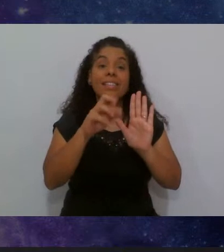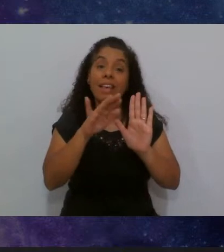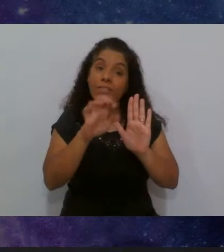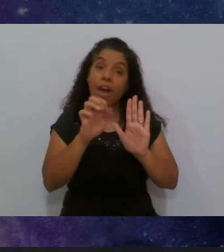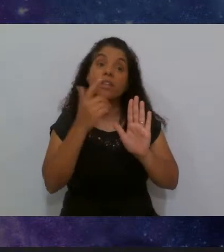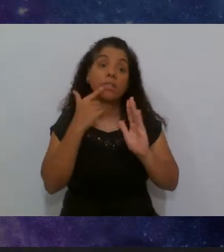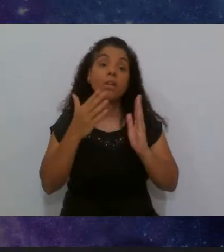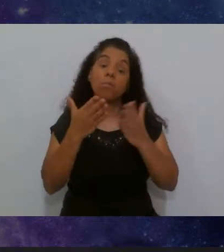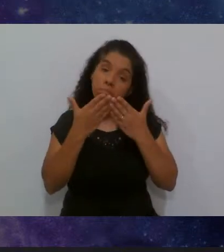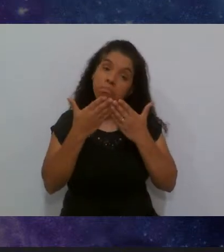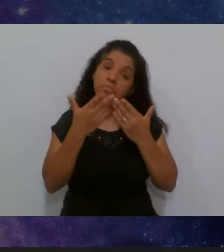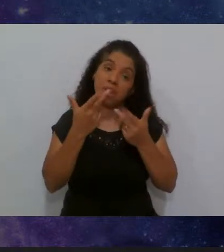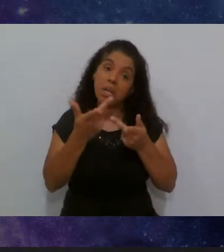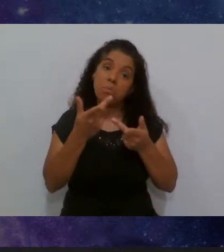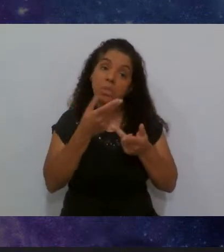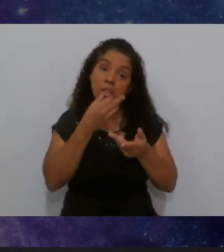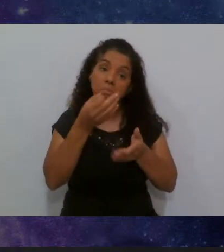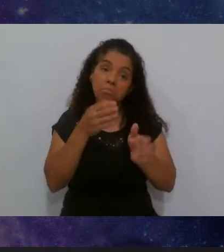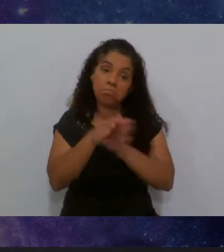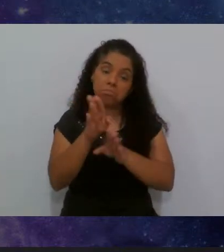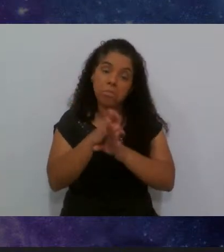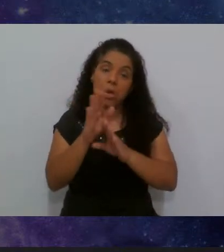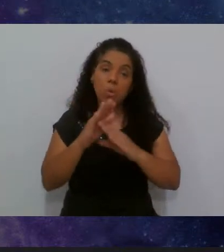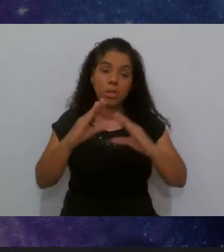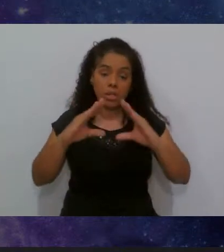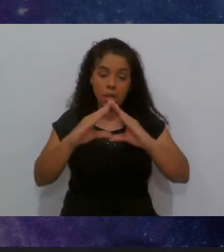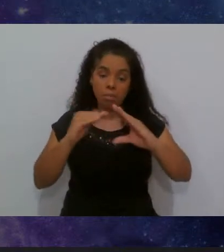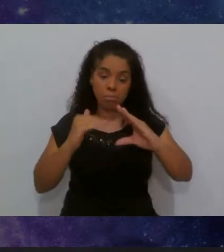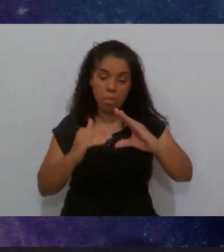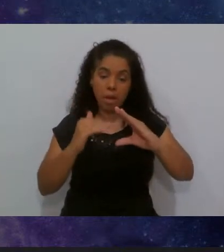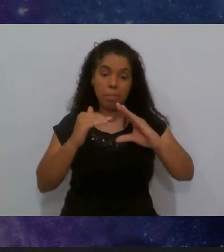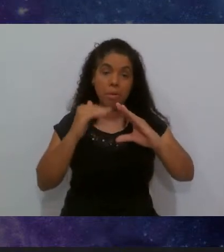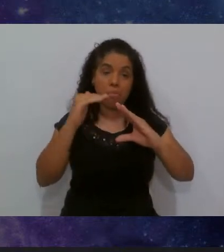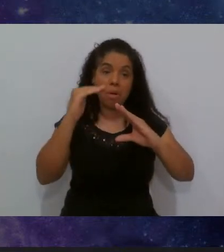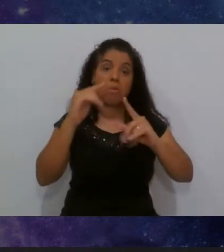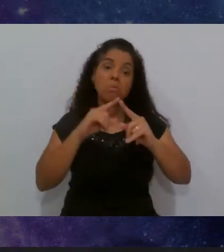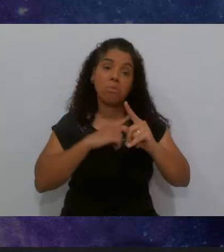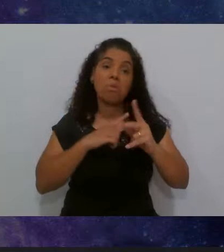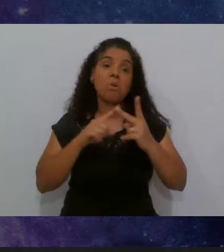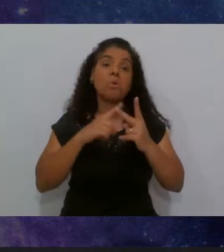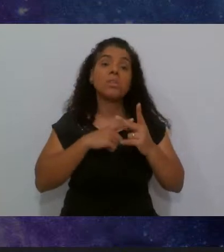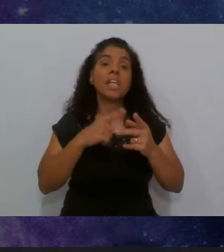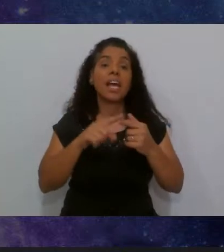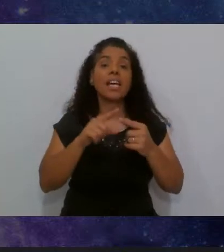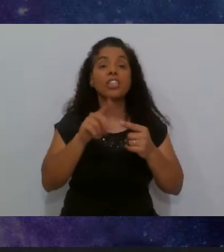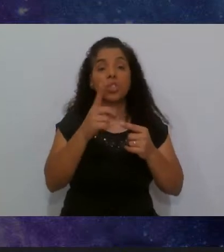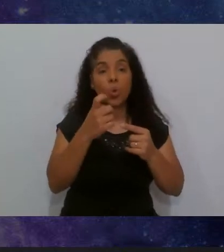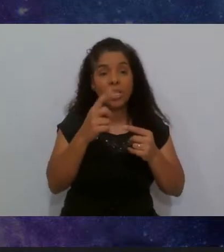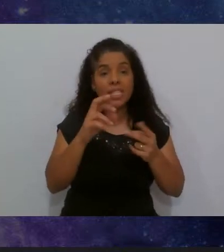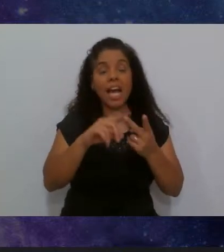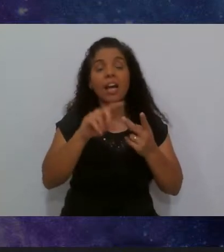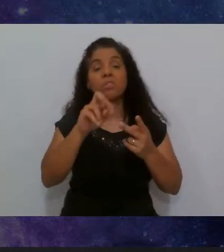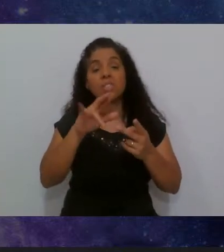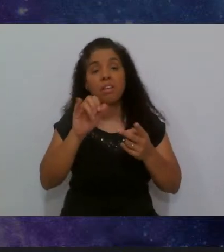caminho. Os testes unitários, os testes de serviço, e por último, os testes de interface.